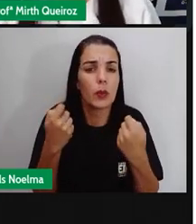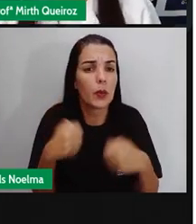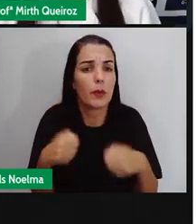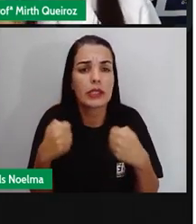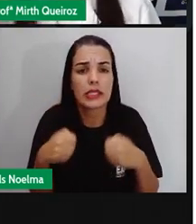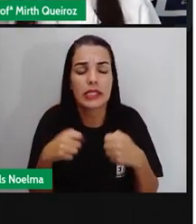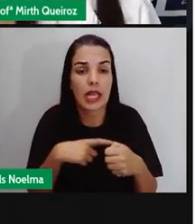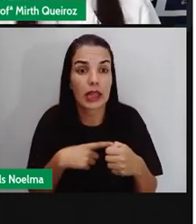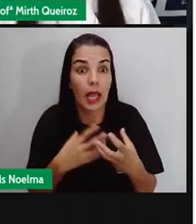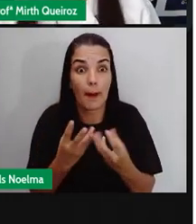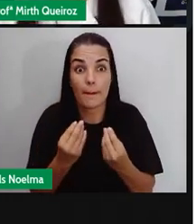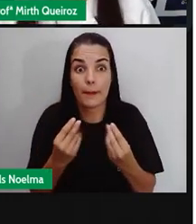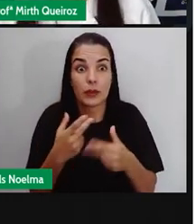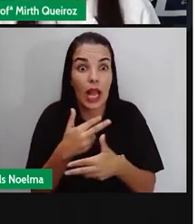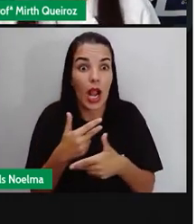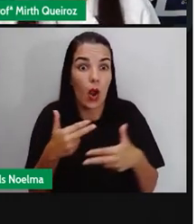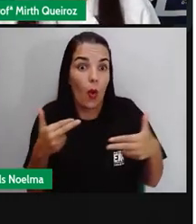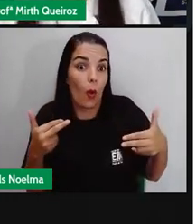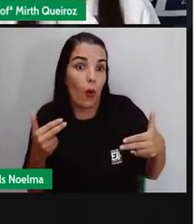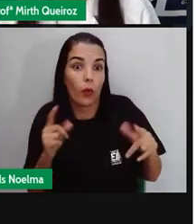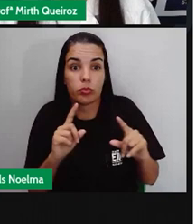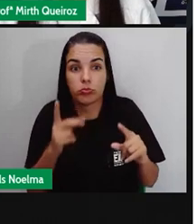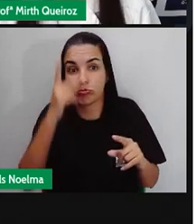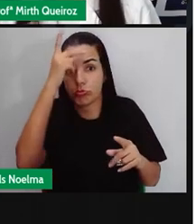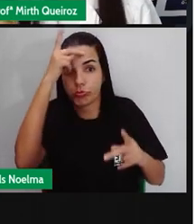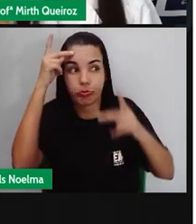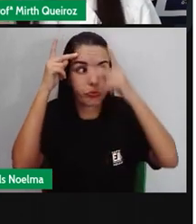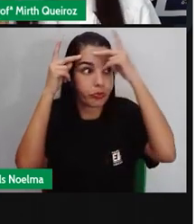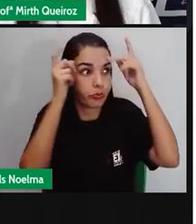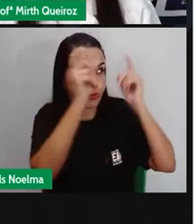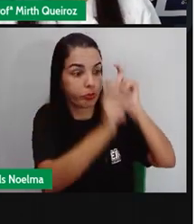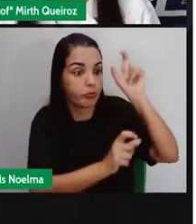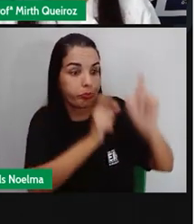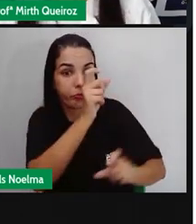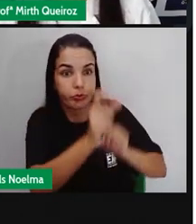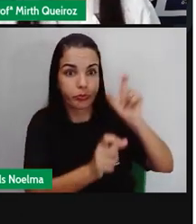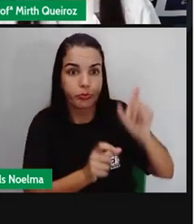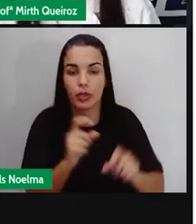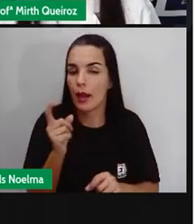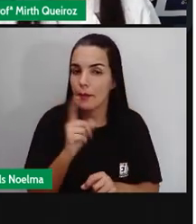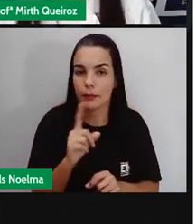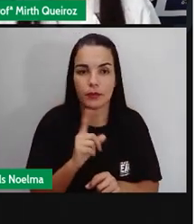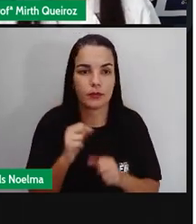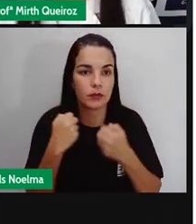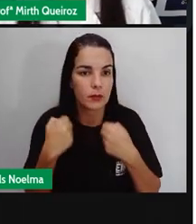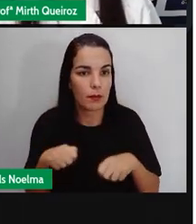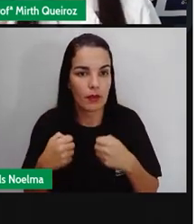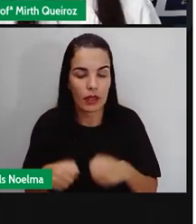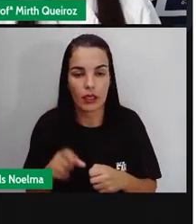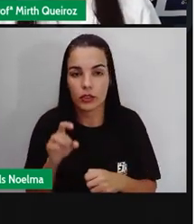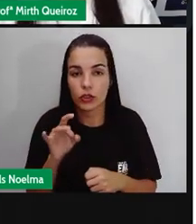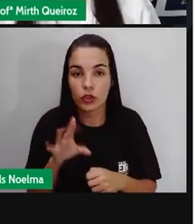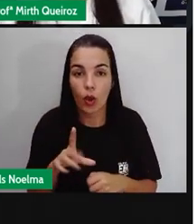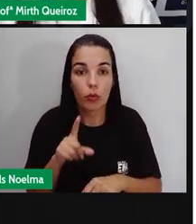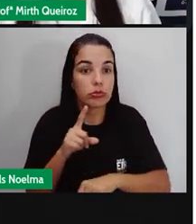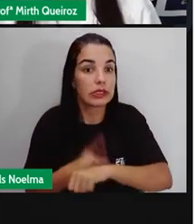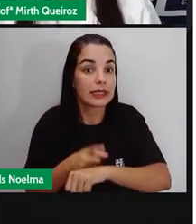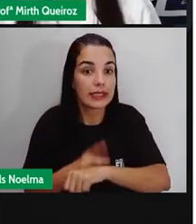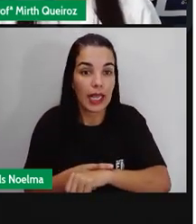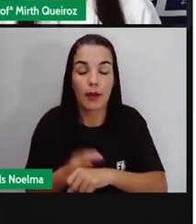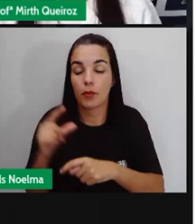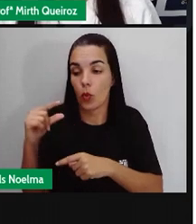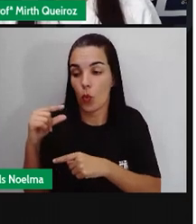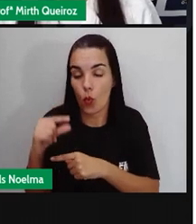personagens. O espaço, ele deve ser delimitado. O tempo deve ser delimitado também. O narrador,